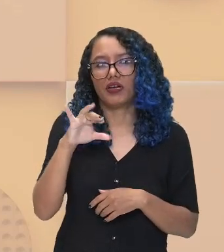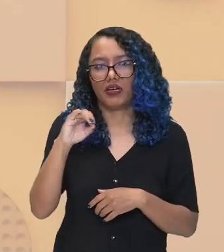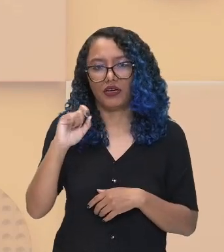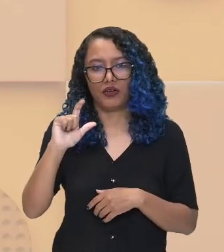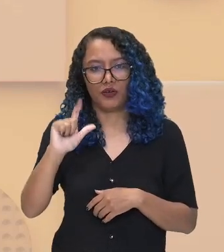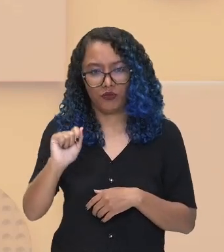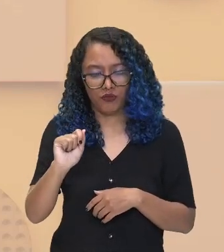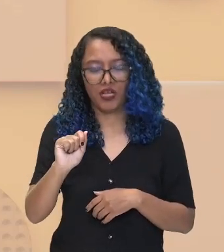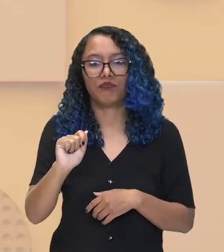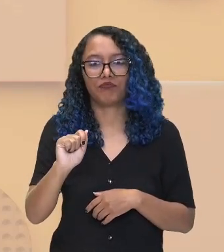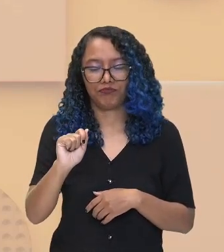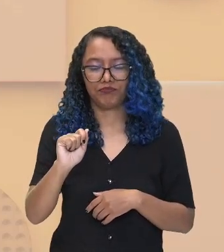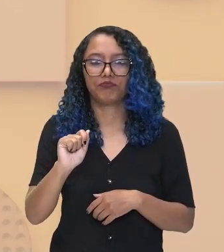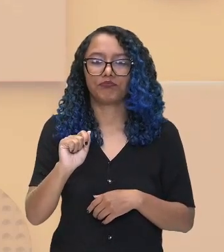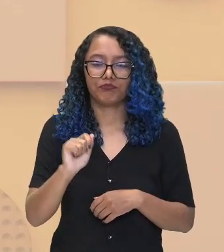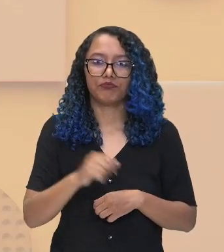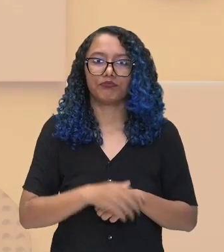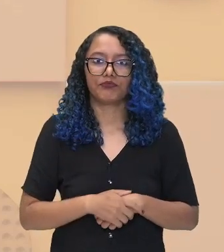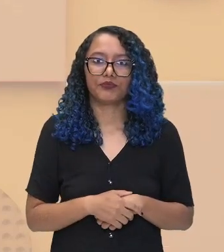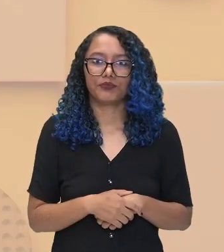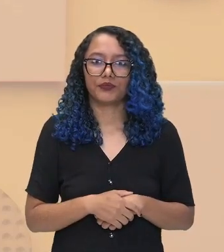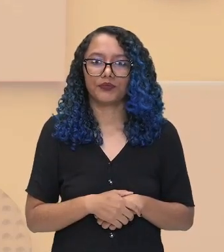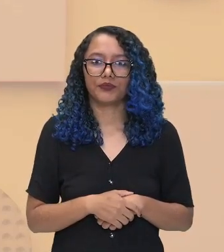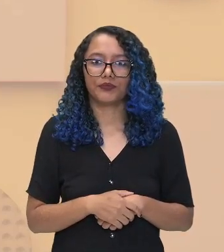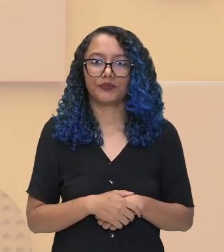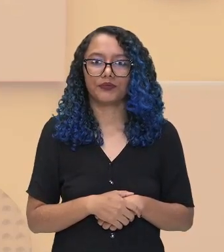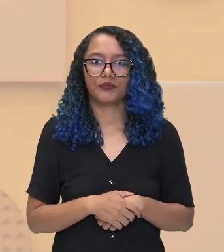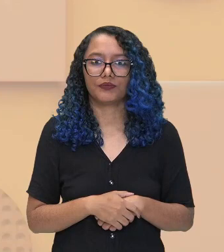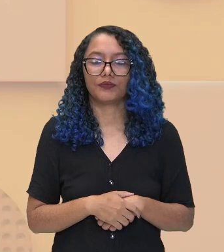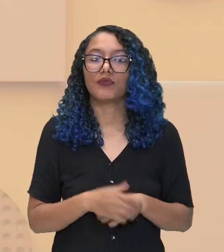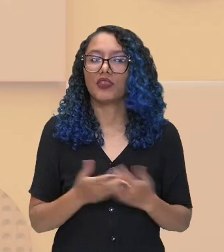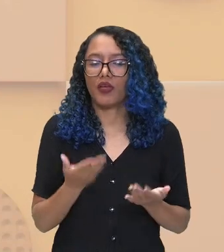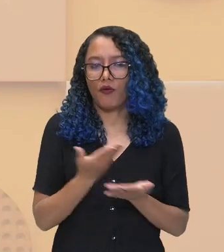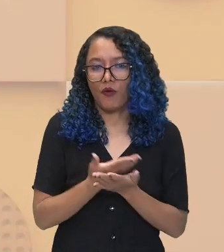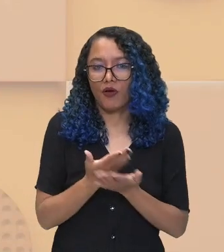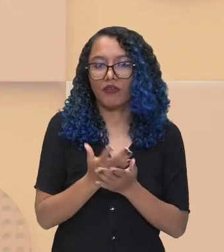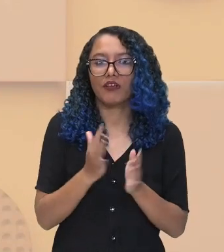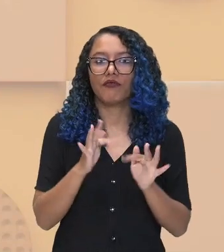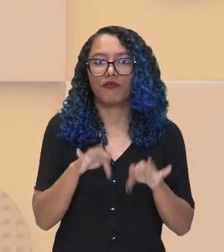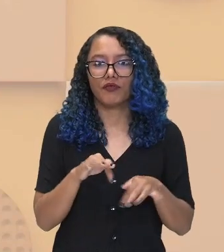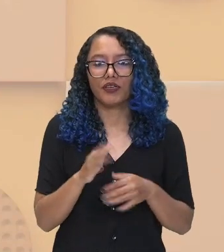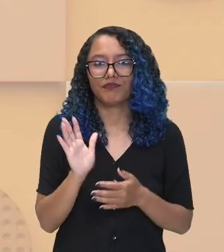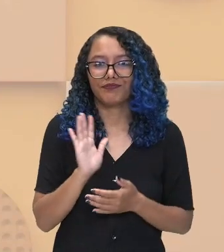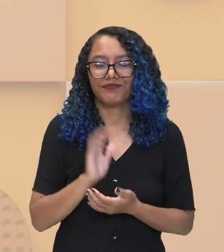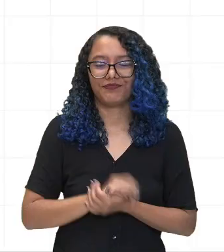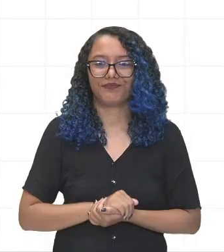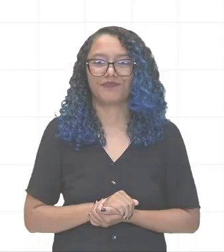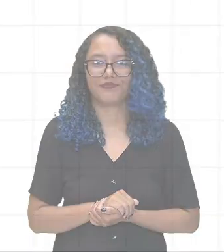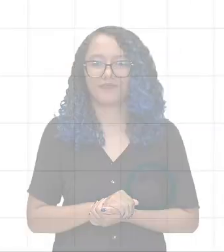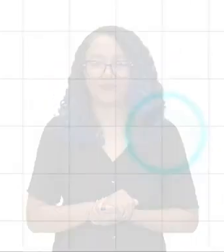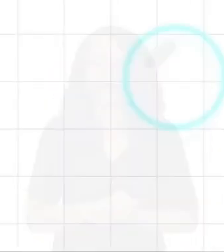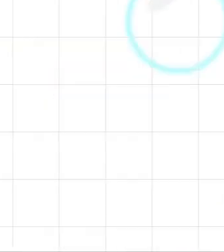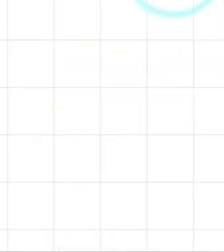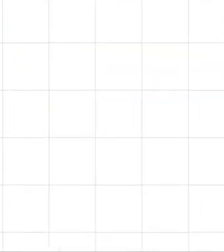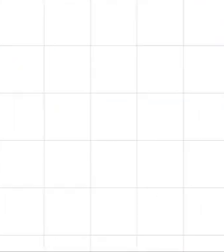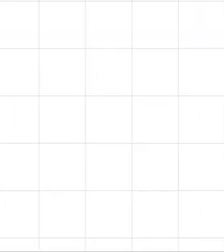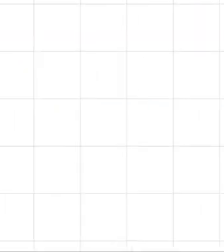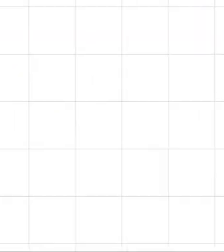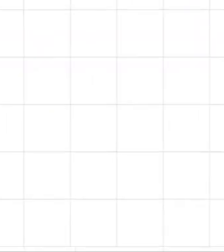uma grande quantidade de povos indígenas. Então, essa foi a nossa aula e até a próxima! Tchau!